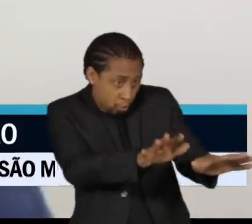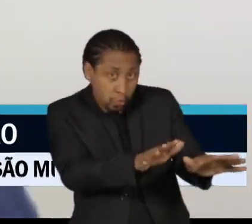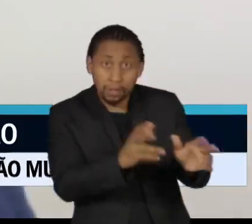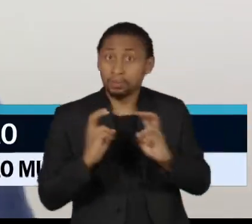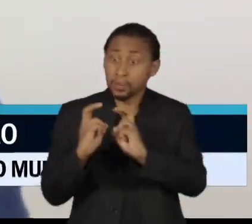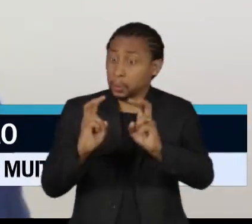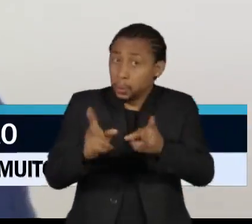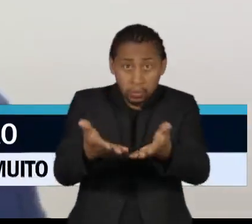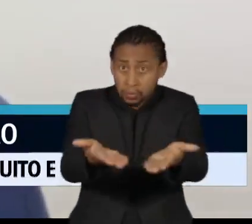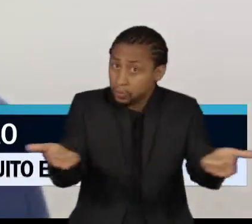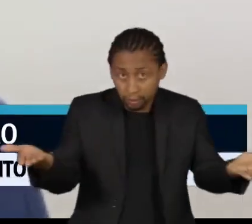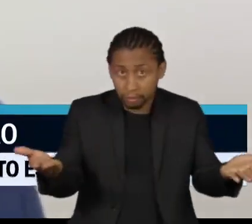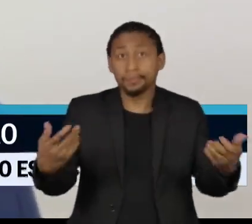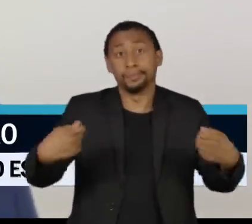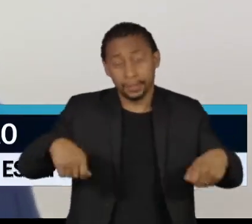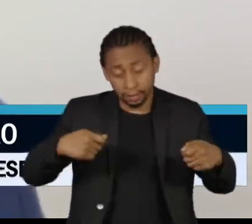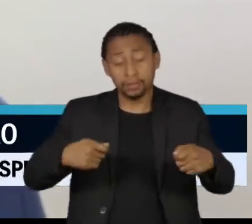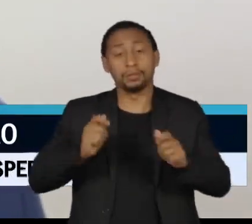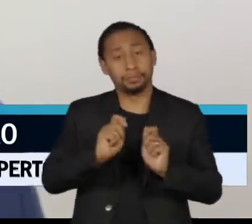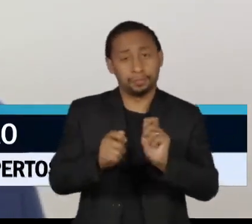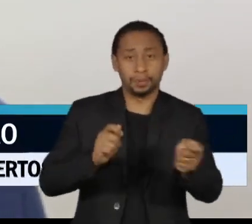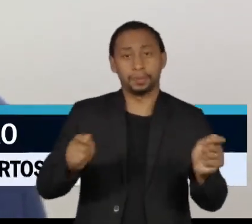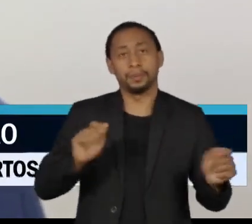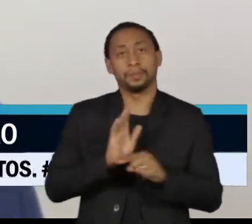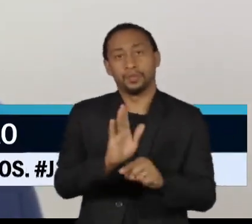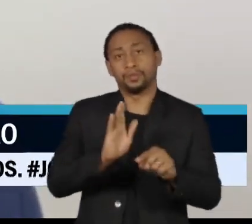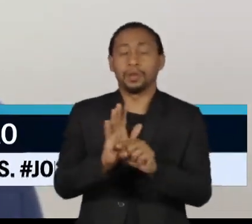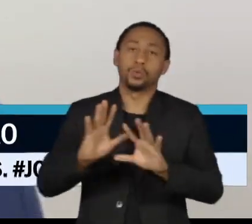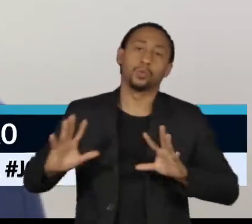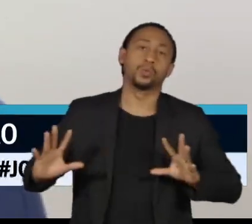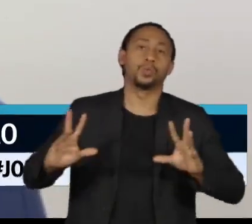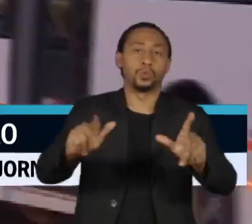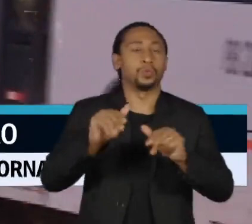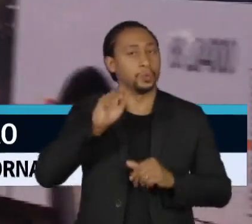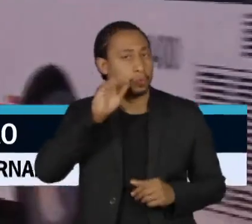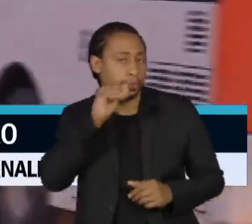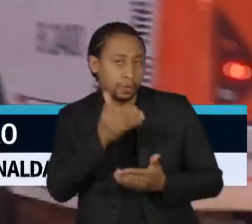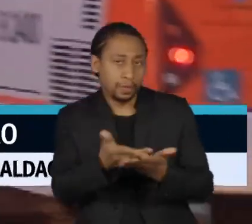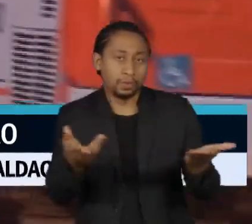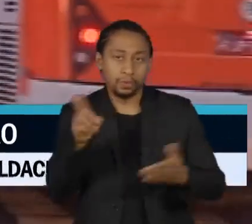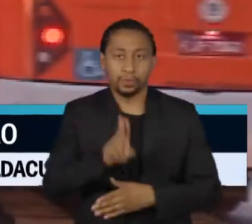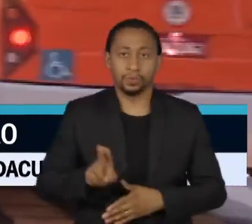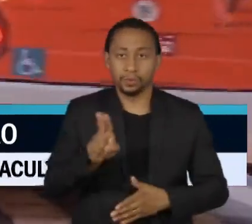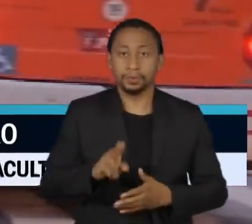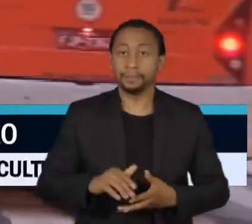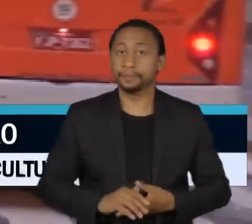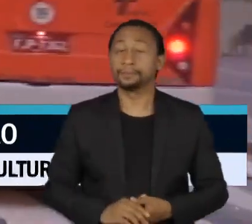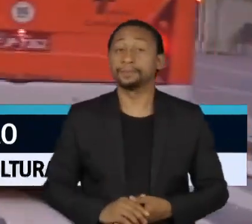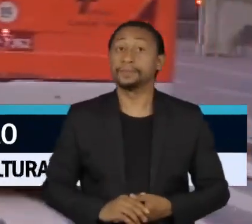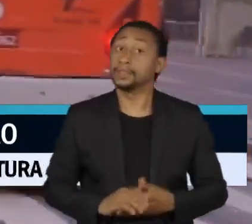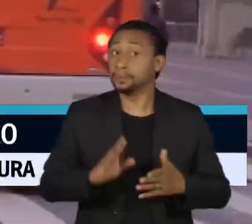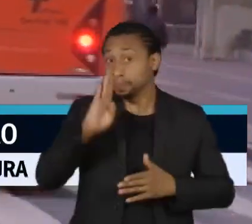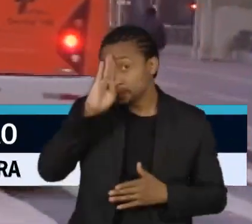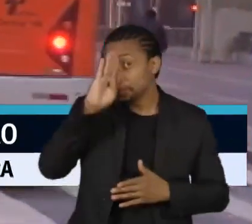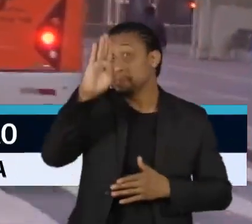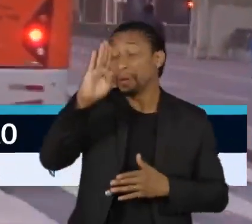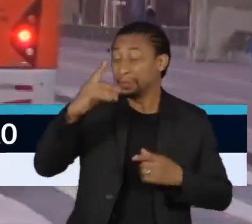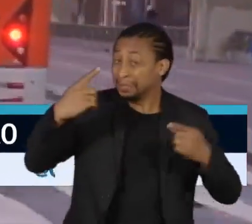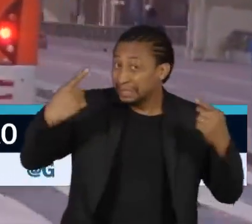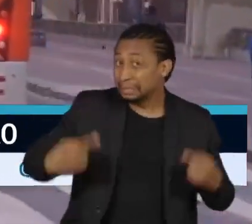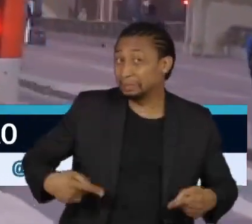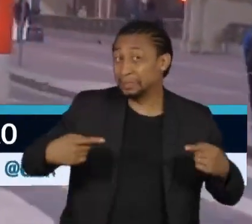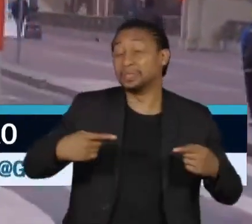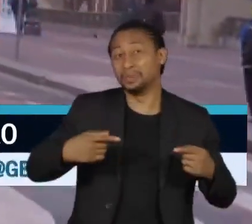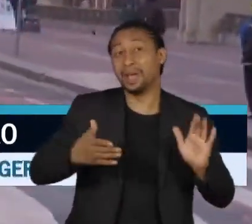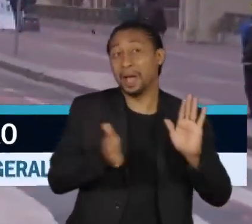Vale Transportes vai ser de todos os trabalhadores, todos os funcionários. O principal desafio é financiar essa e outras